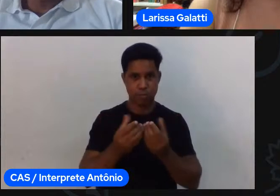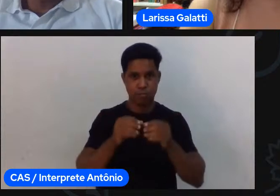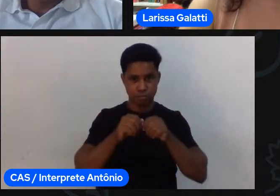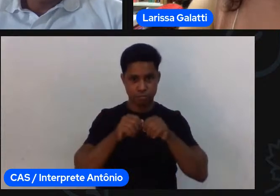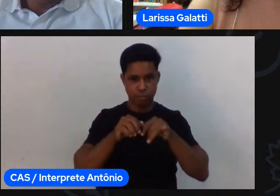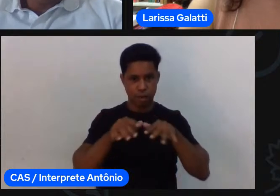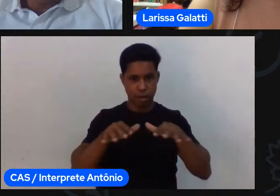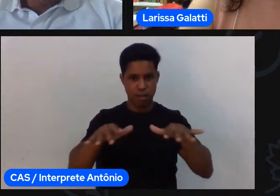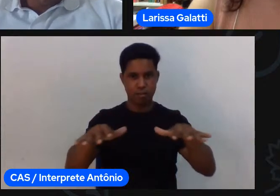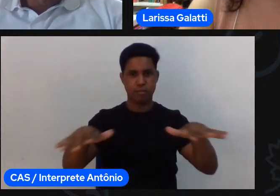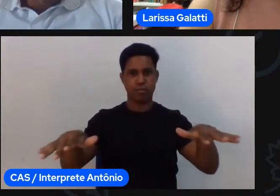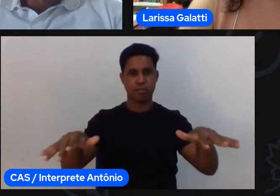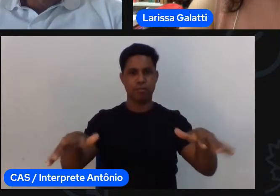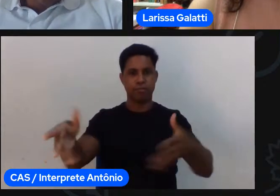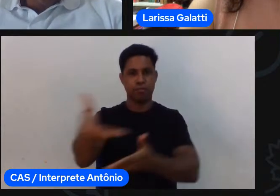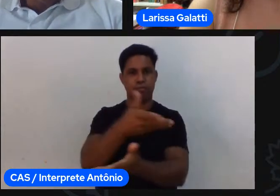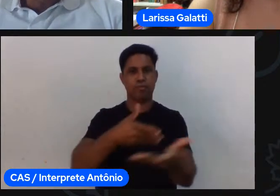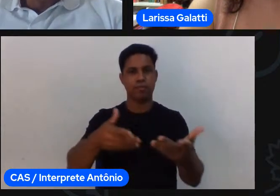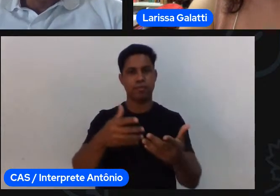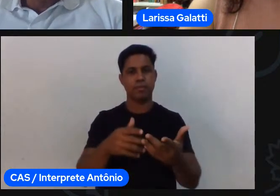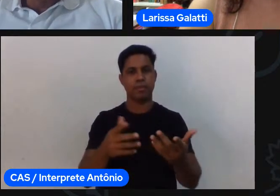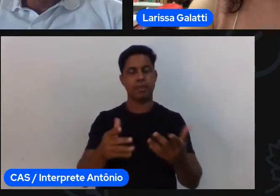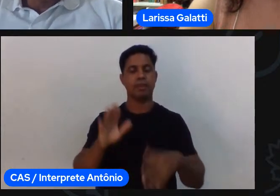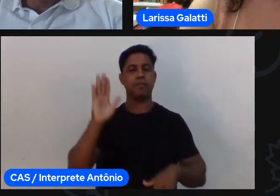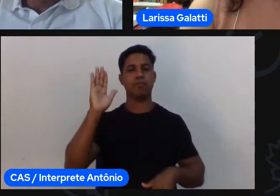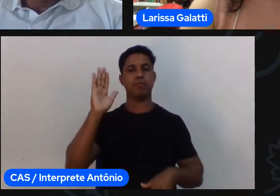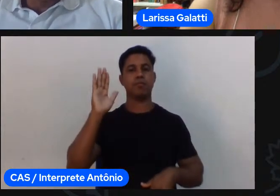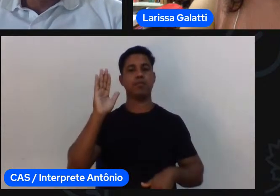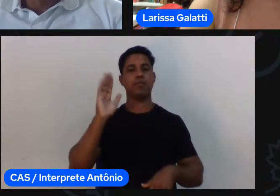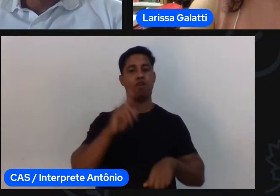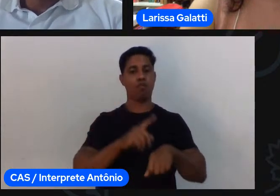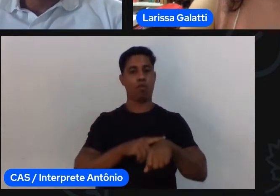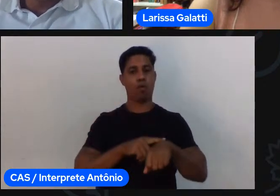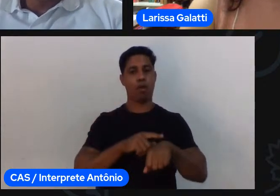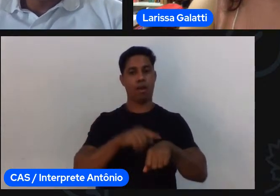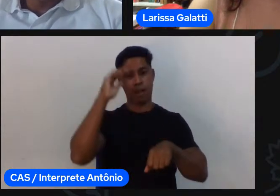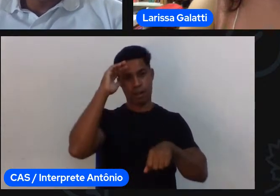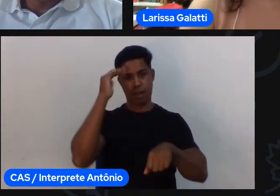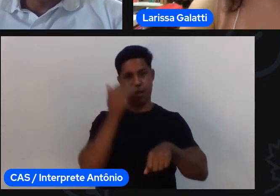tempo já abri aqui deixa eu só por favor fique à vontade